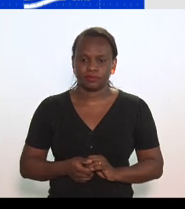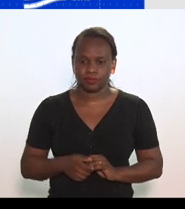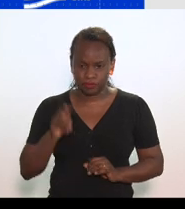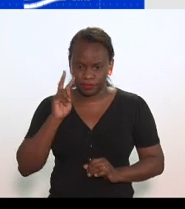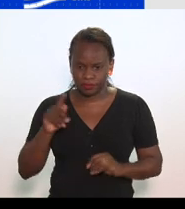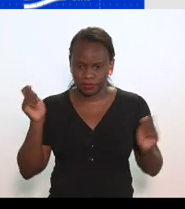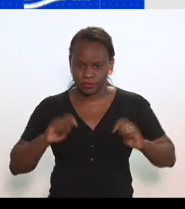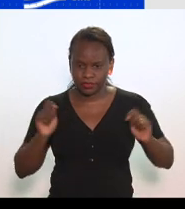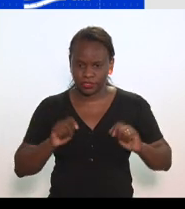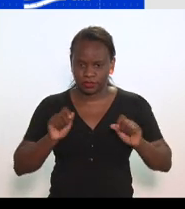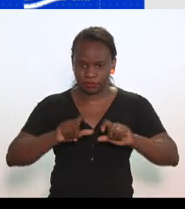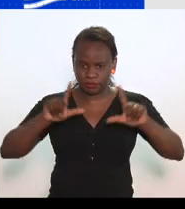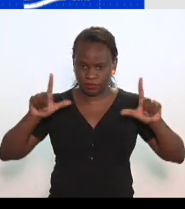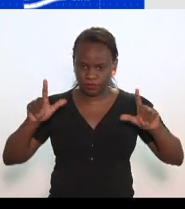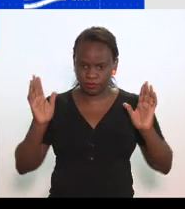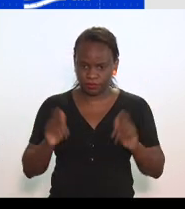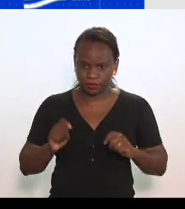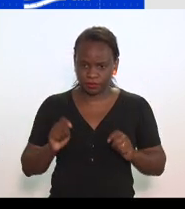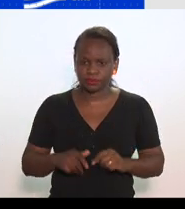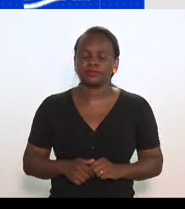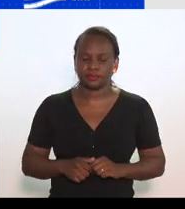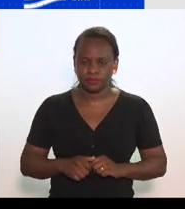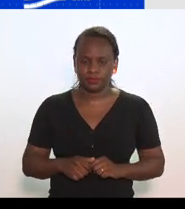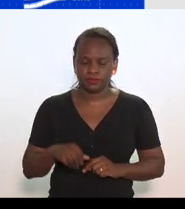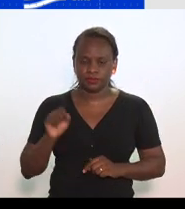Conseguem ver a apresentação já, não? Sim.